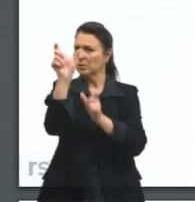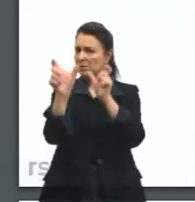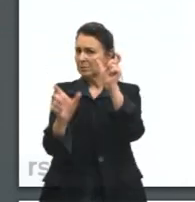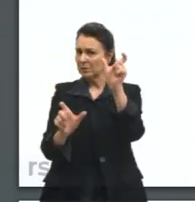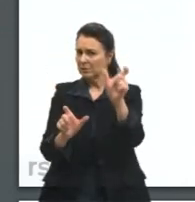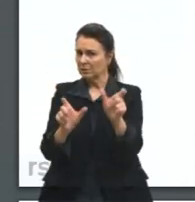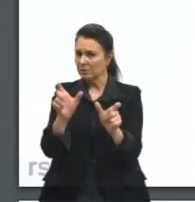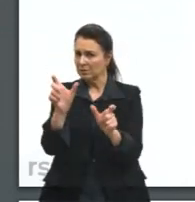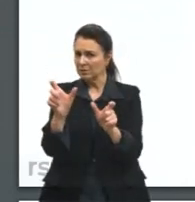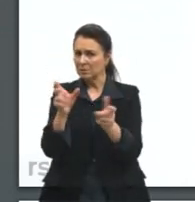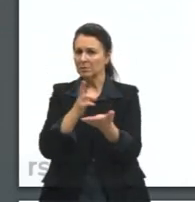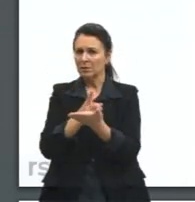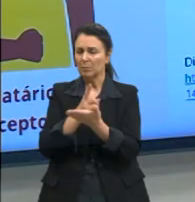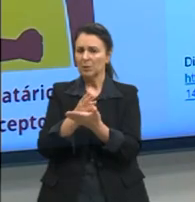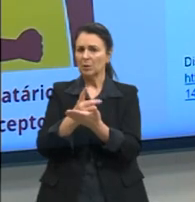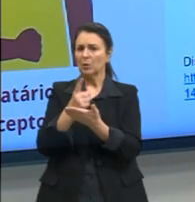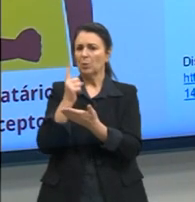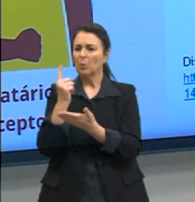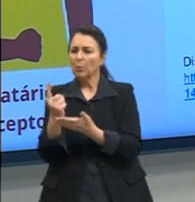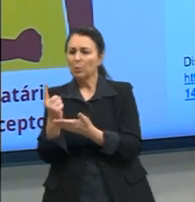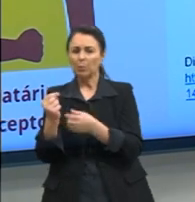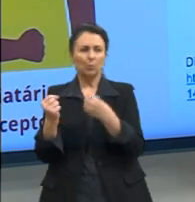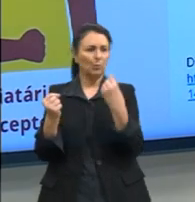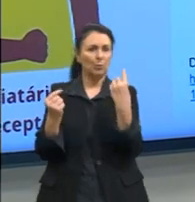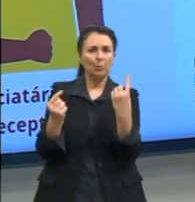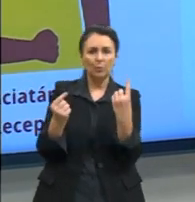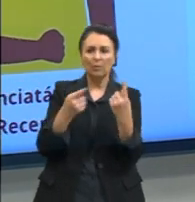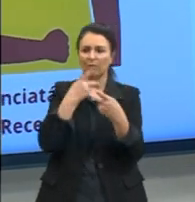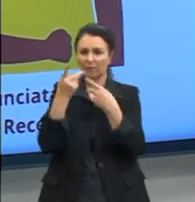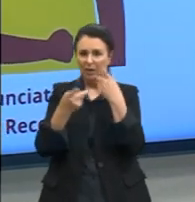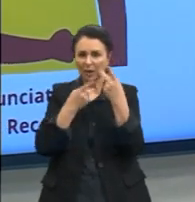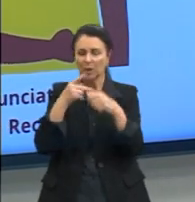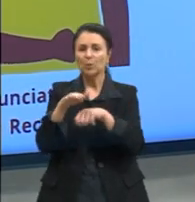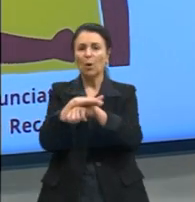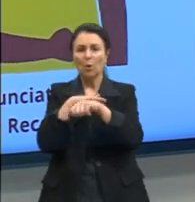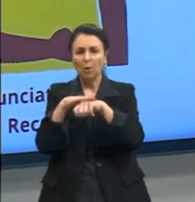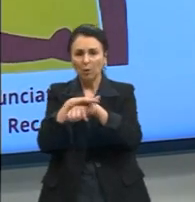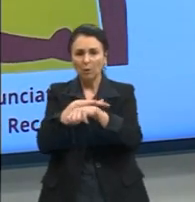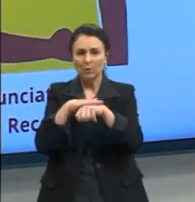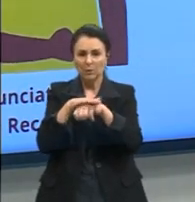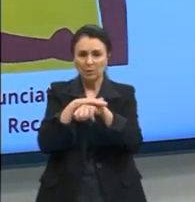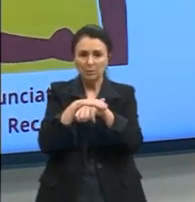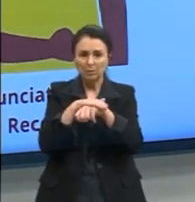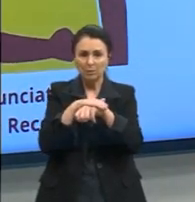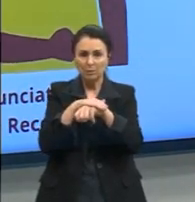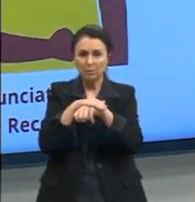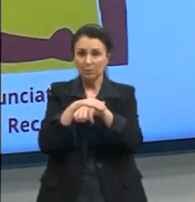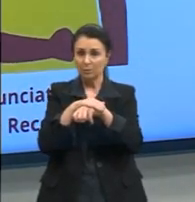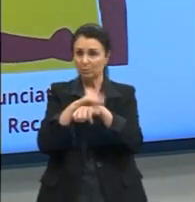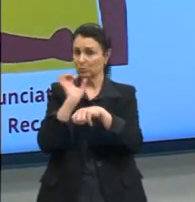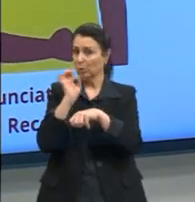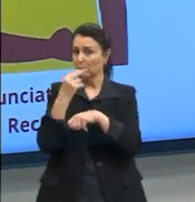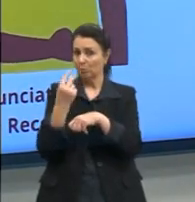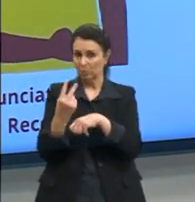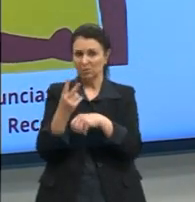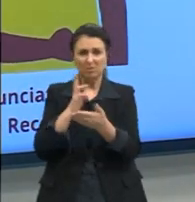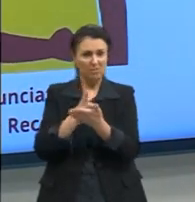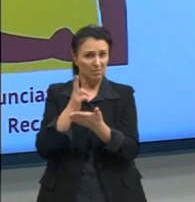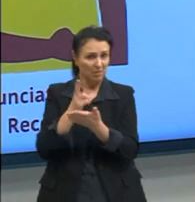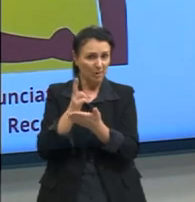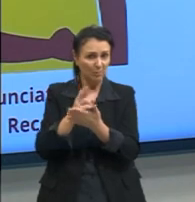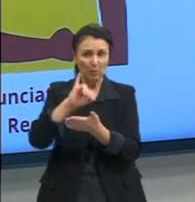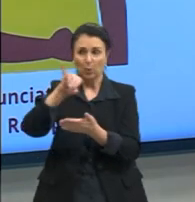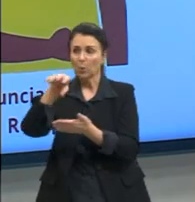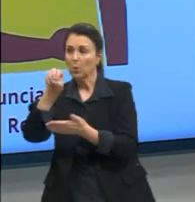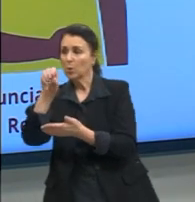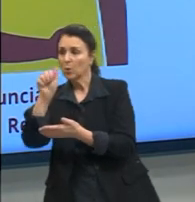É sempre um fulaninho falando com o outro fulaninho. Tem ali João e Ana conversando. É sempre João